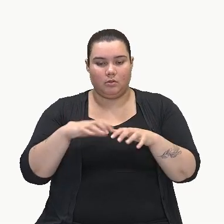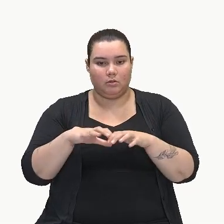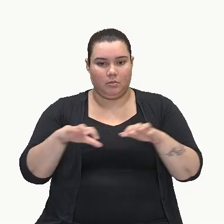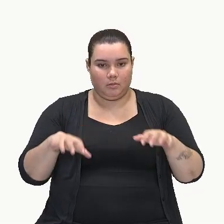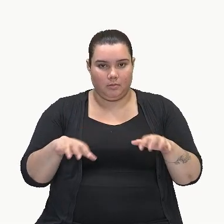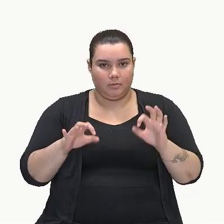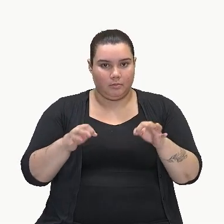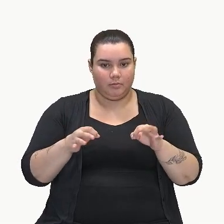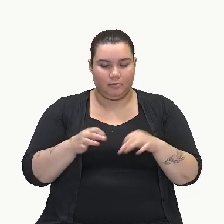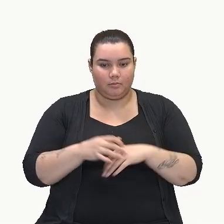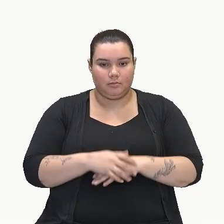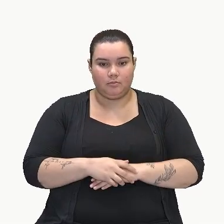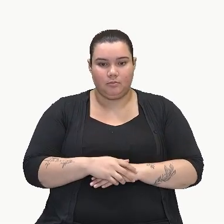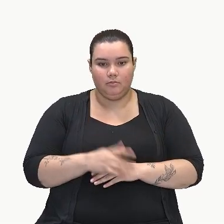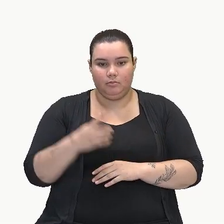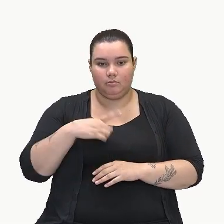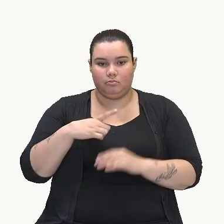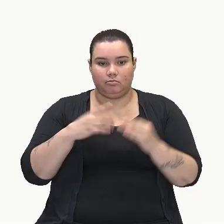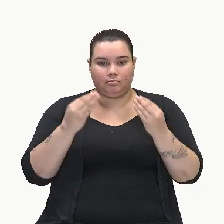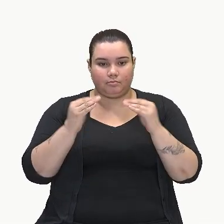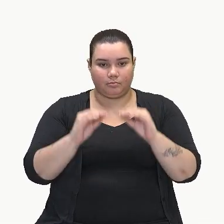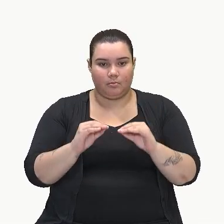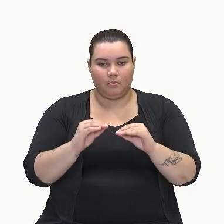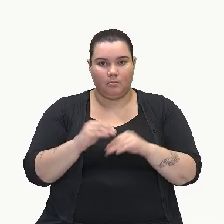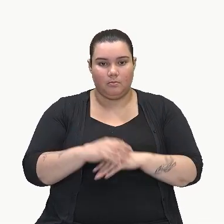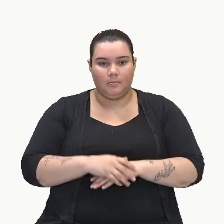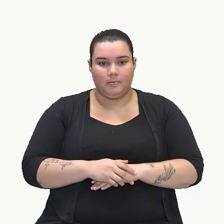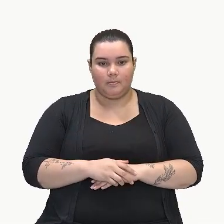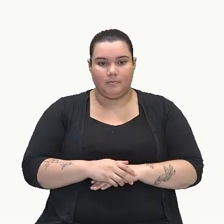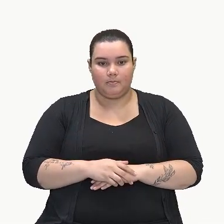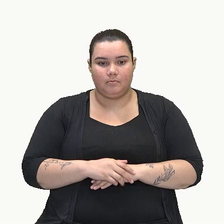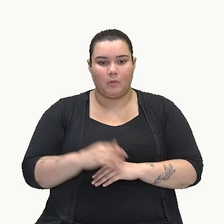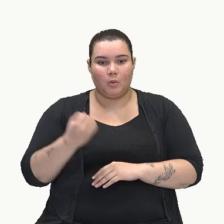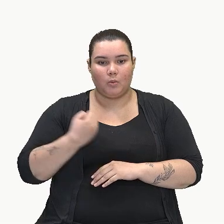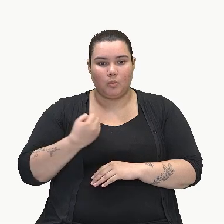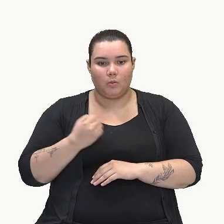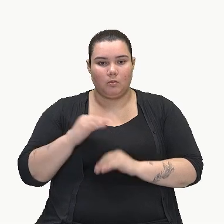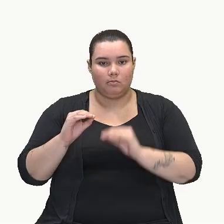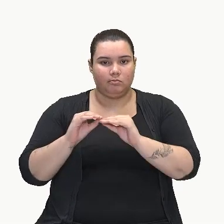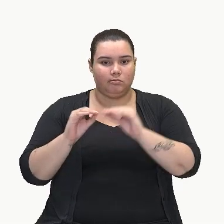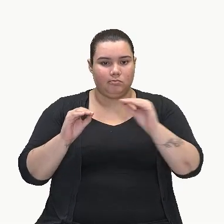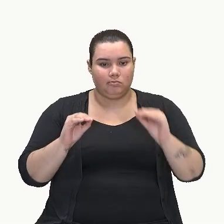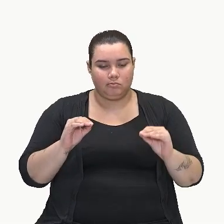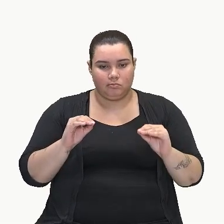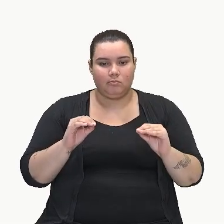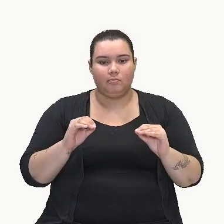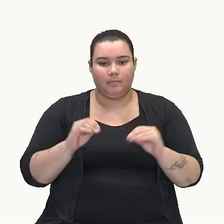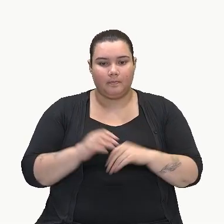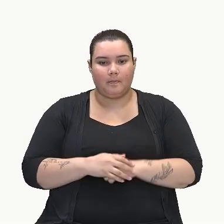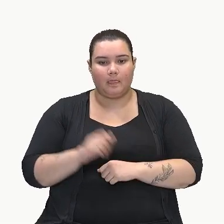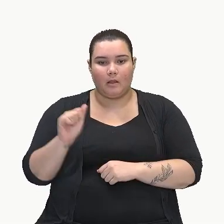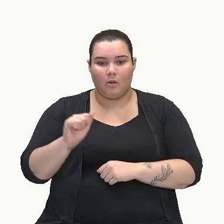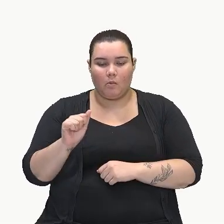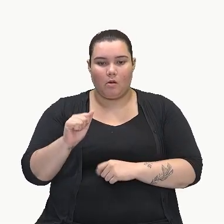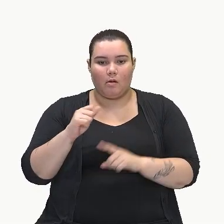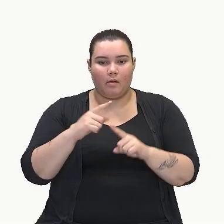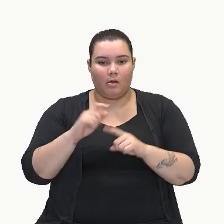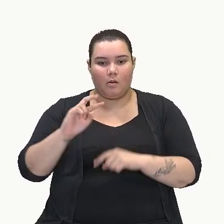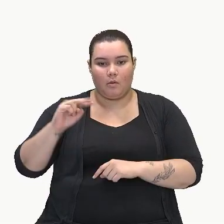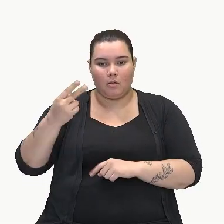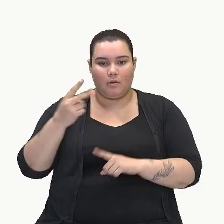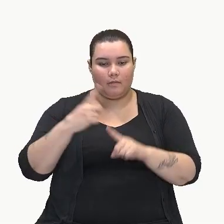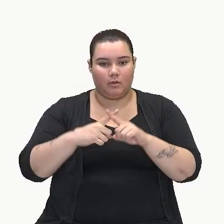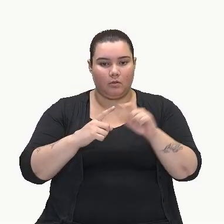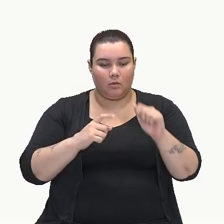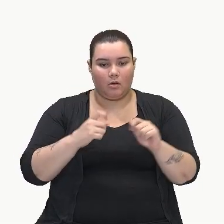tá? Exatamente o que a gente acabou de fazer, ó. Os coeficientes, o A ao quadrado vezes o A e o M que